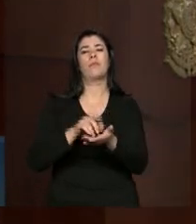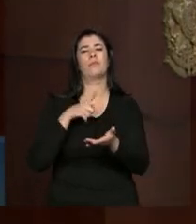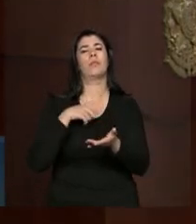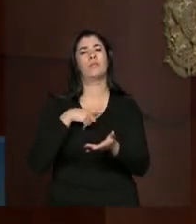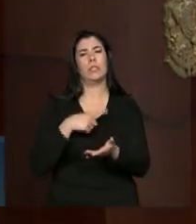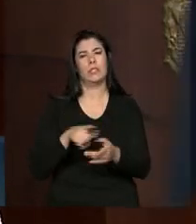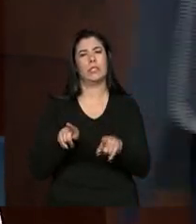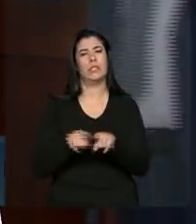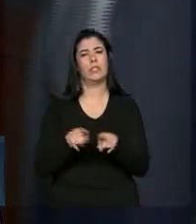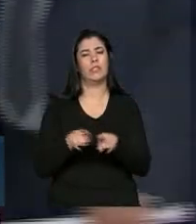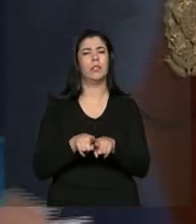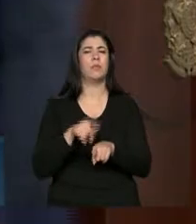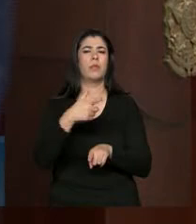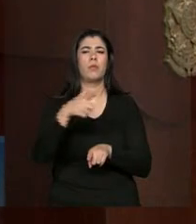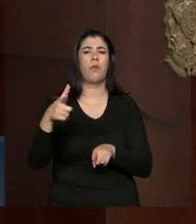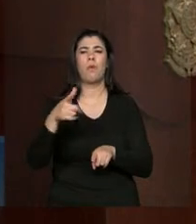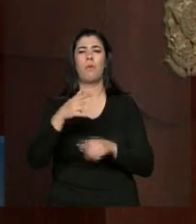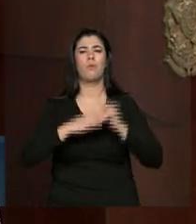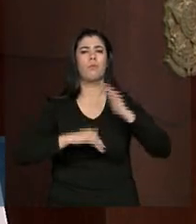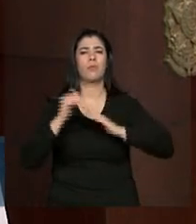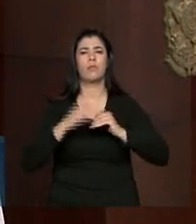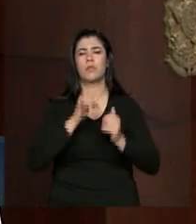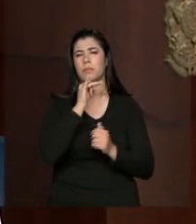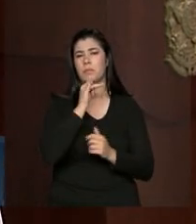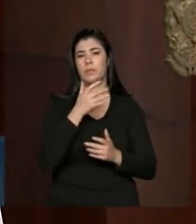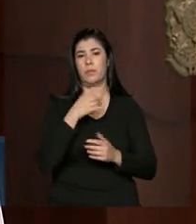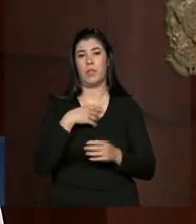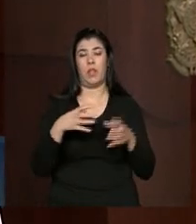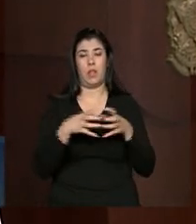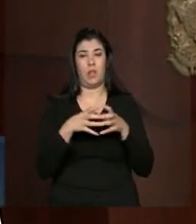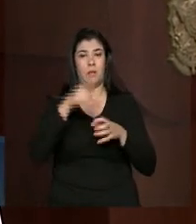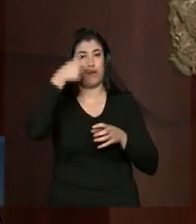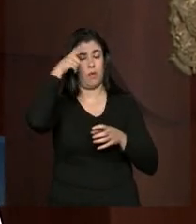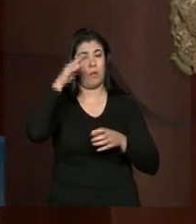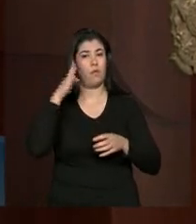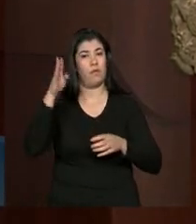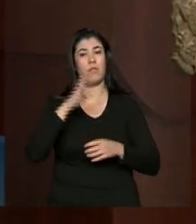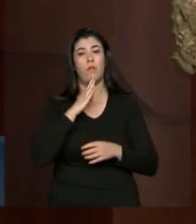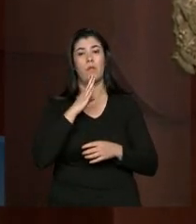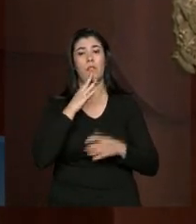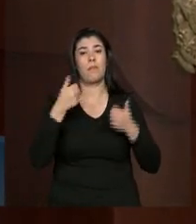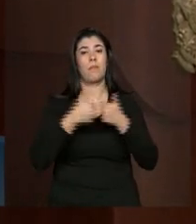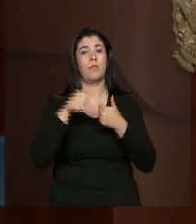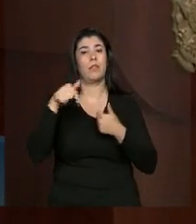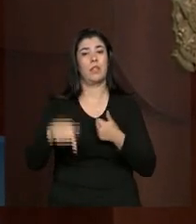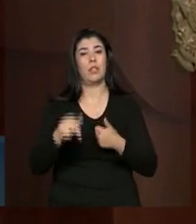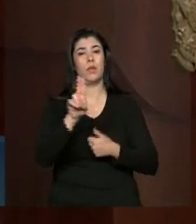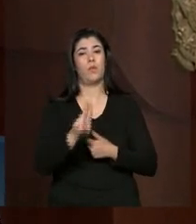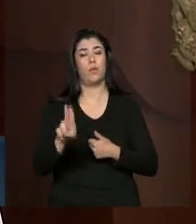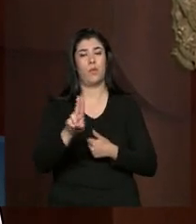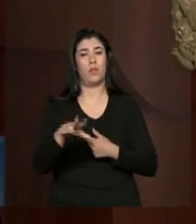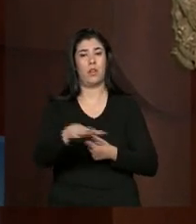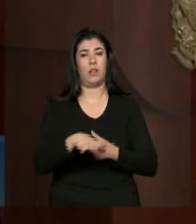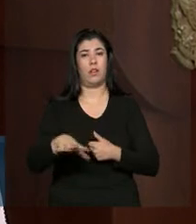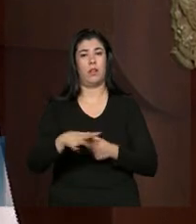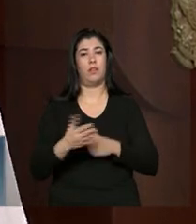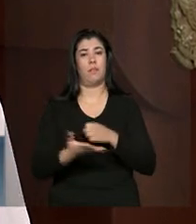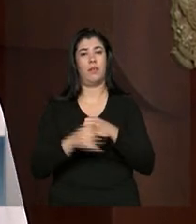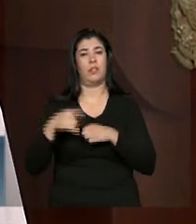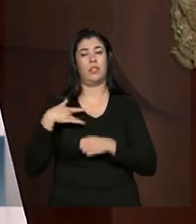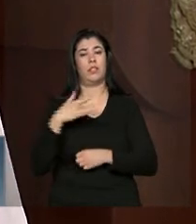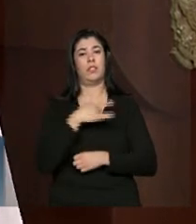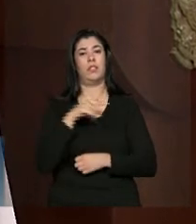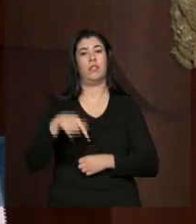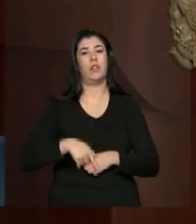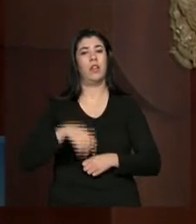escassez e até ausência desses profissionais. Nossa equipe ontem foi conhecer de perto uma unidade básica de saúde que fica numa zona